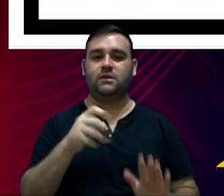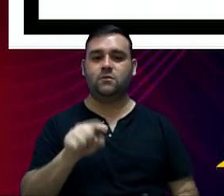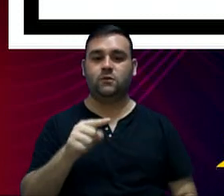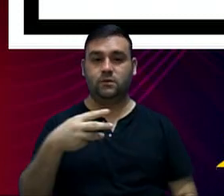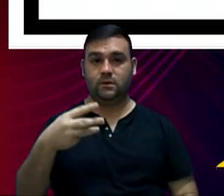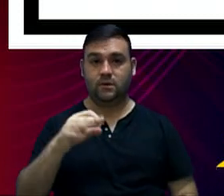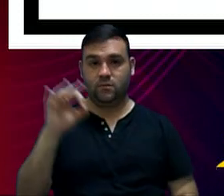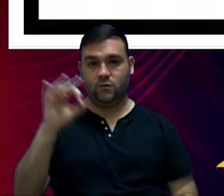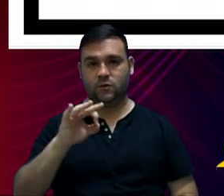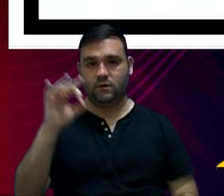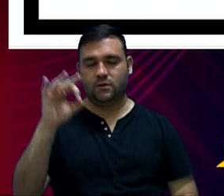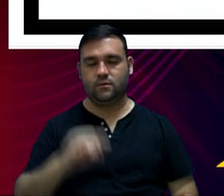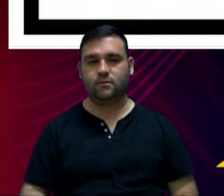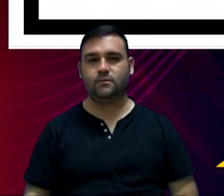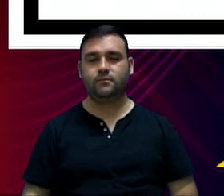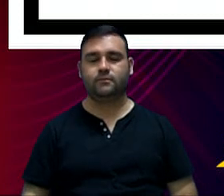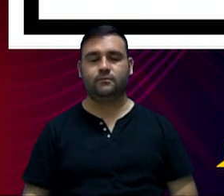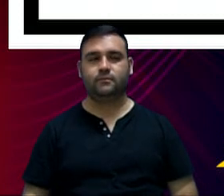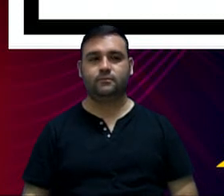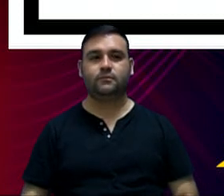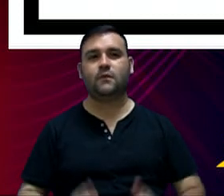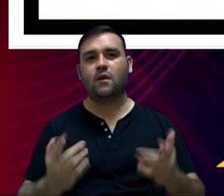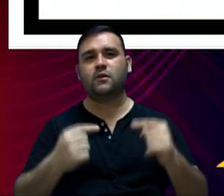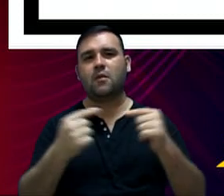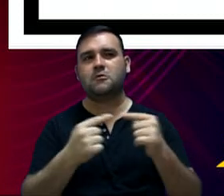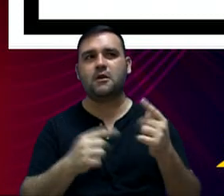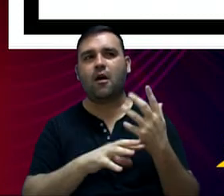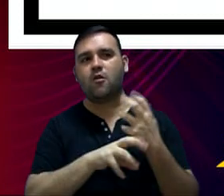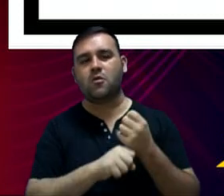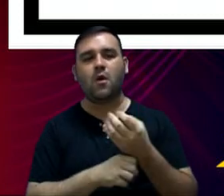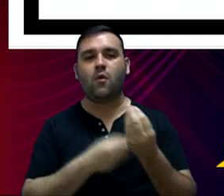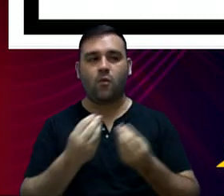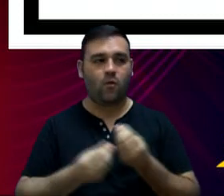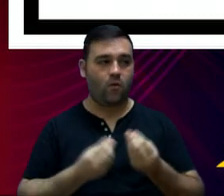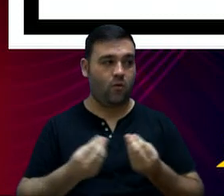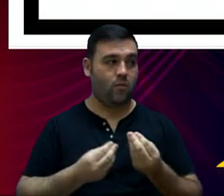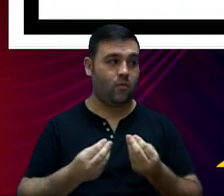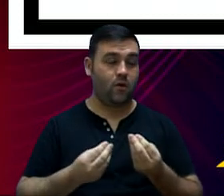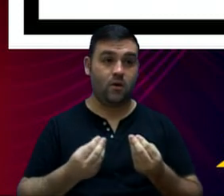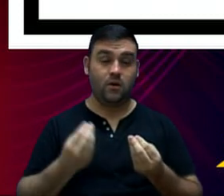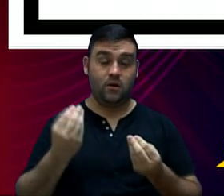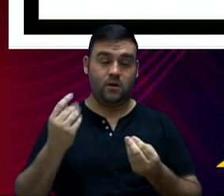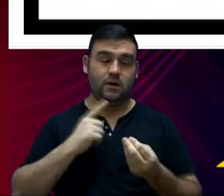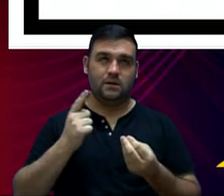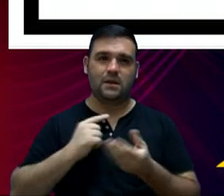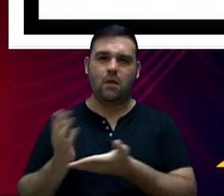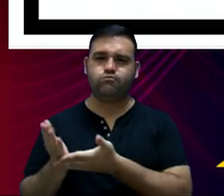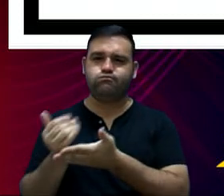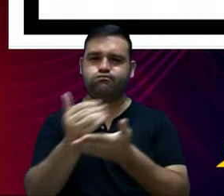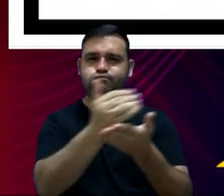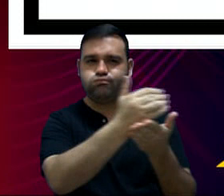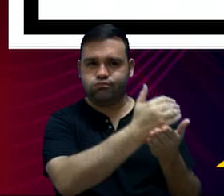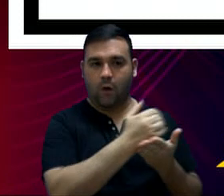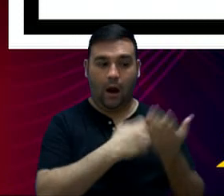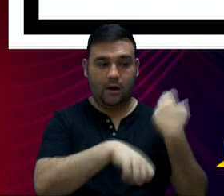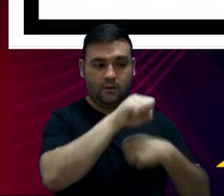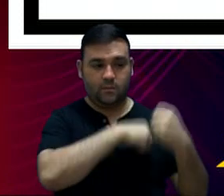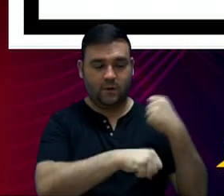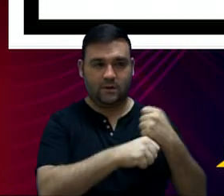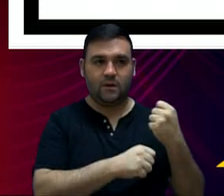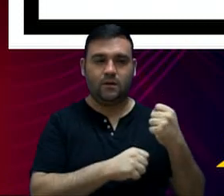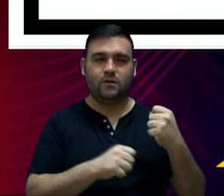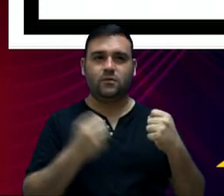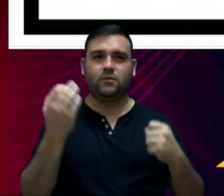,3%. Em se tratando de números, o total arrecadado de receita primária, do terceiro quadrimestre